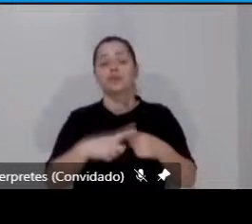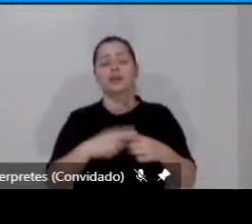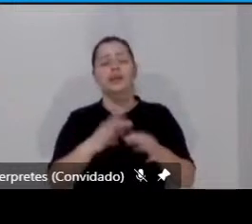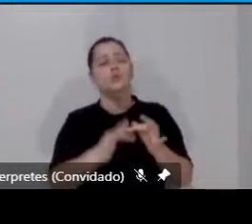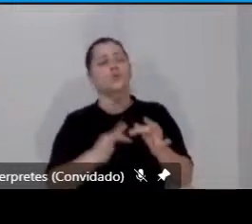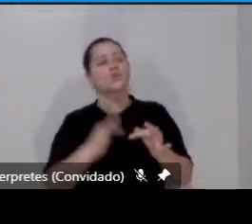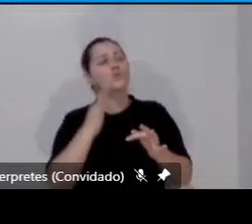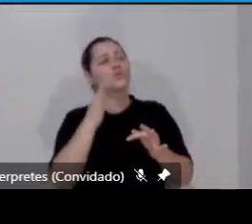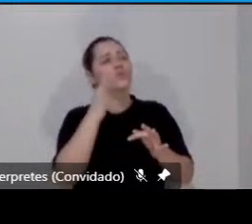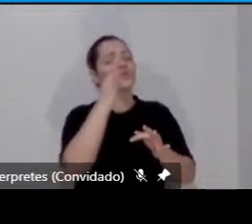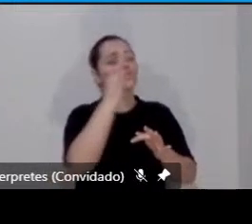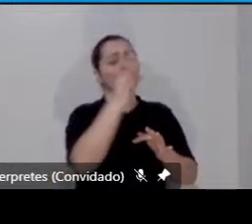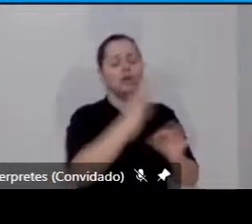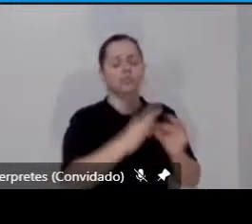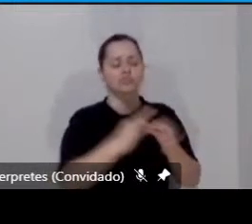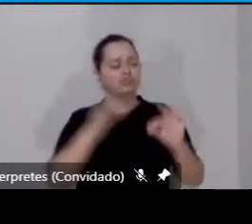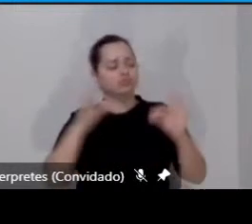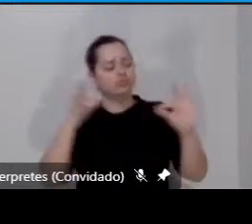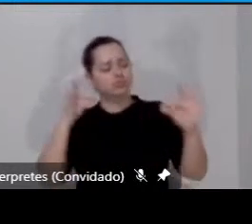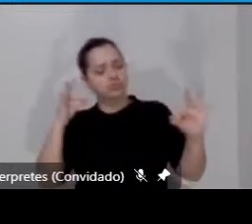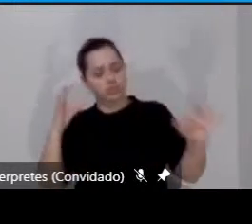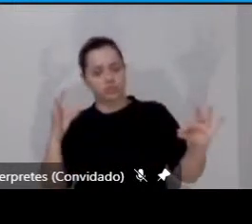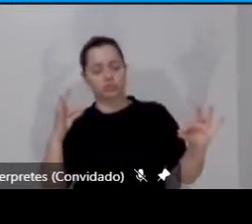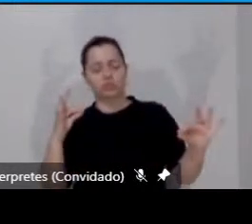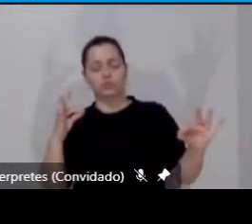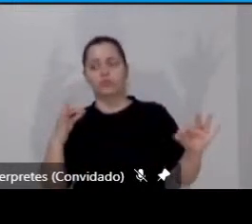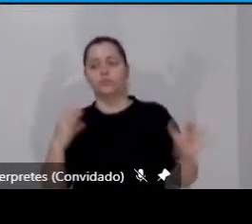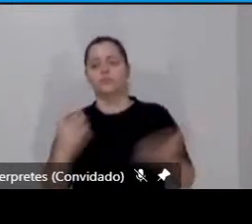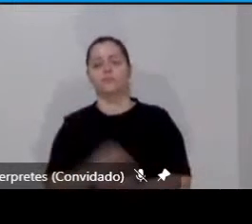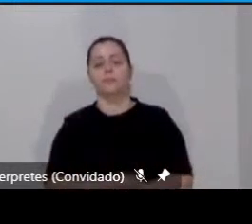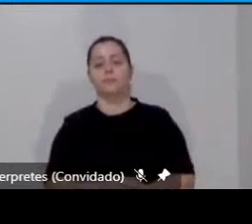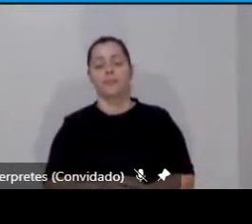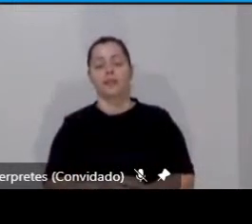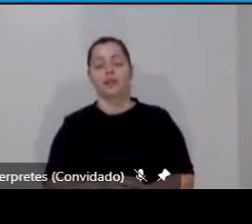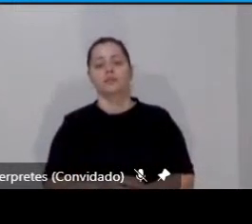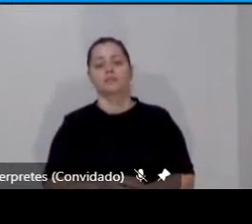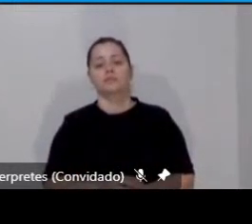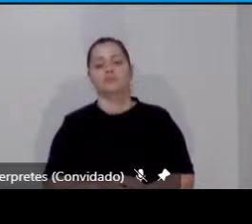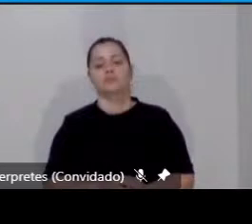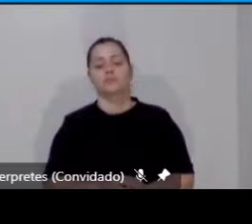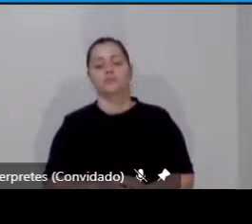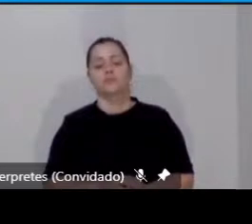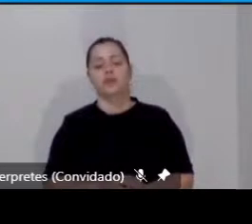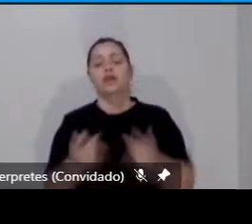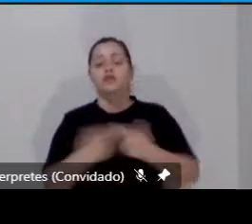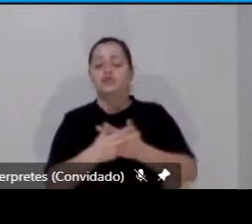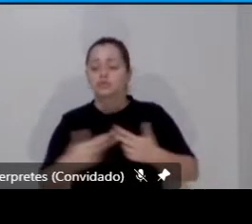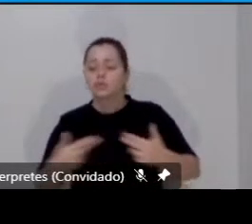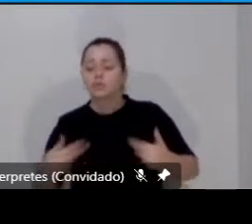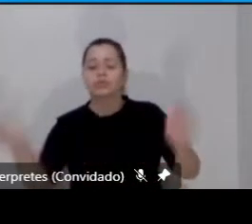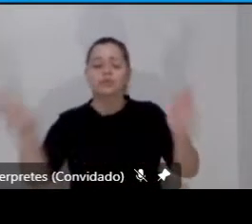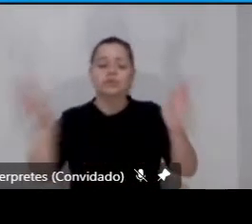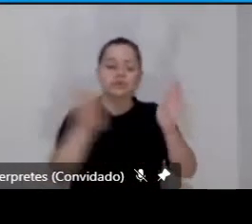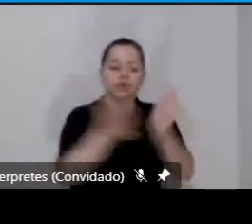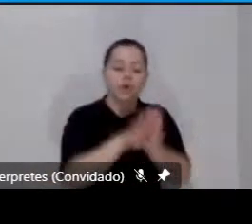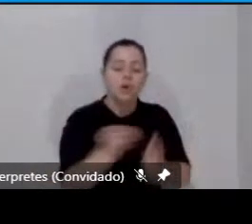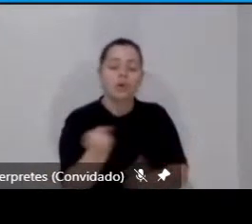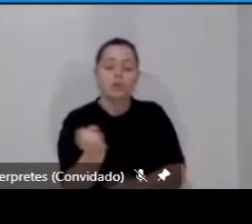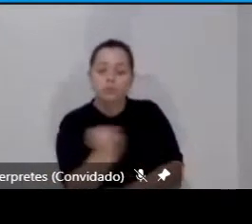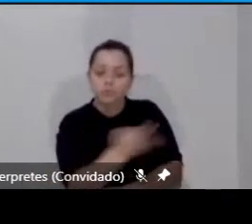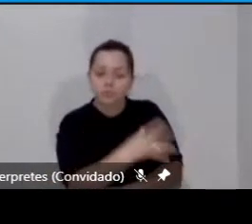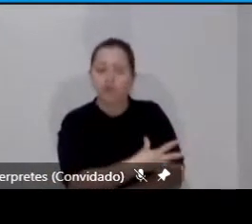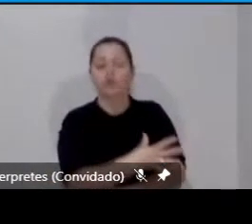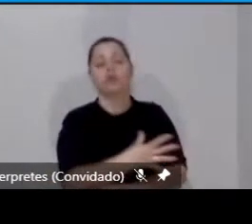digamos, dessa motorização da humanidade, que ocorreu no último